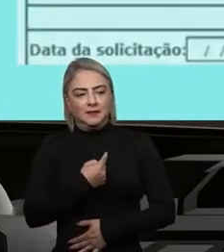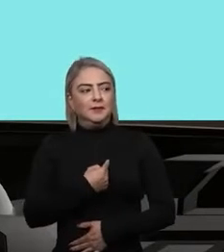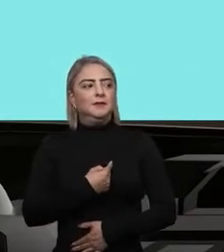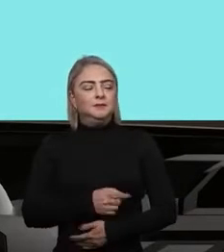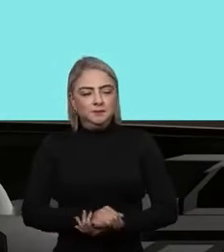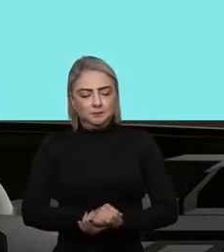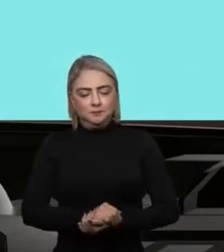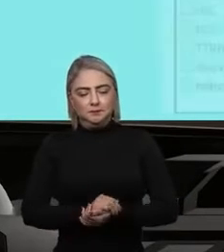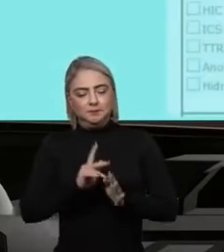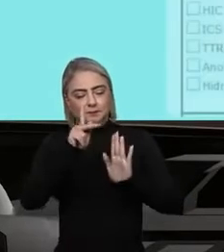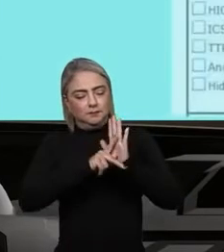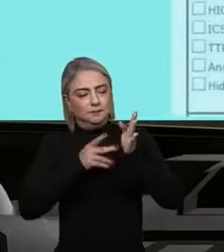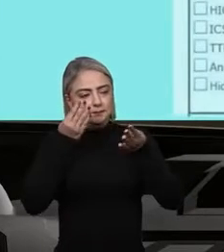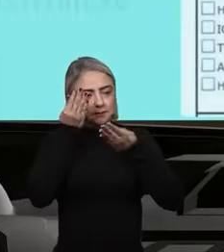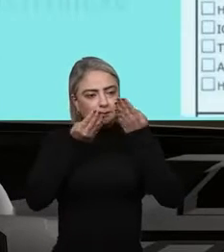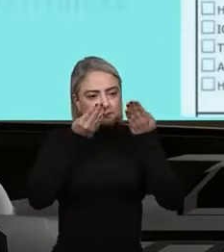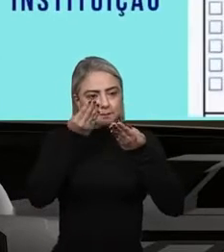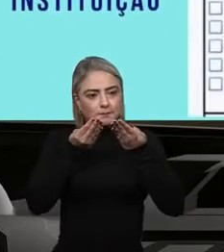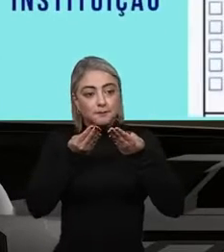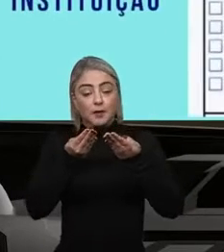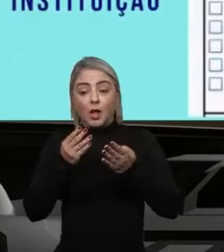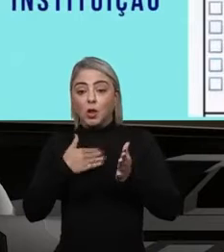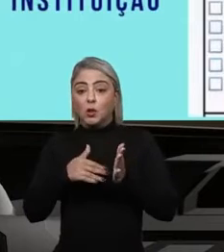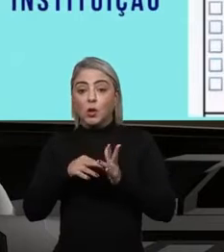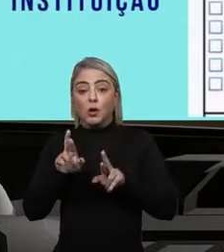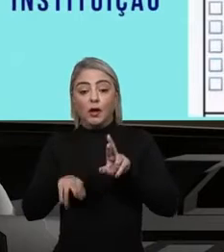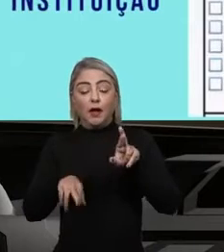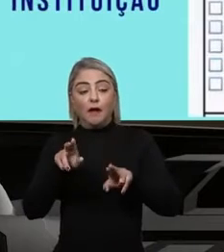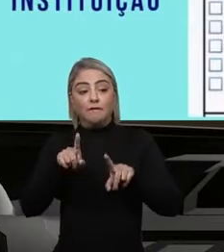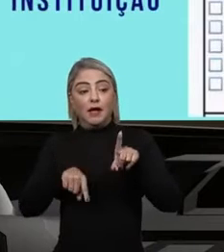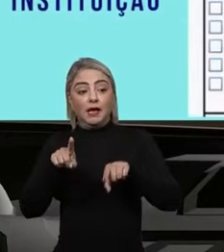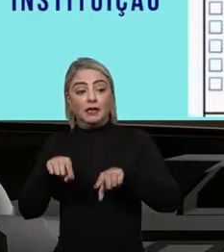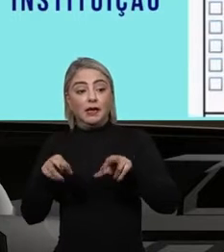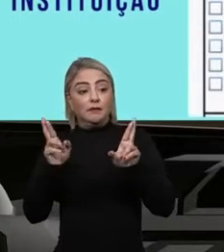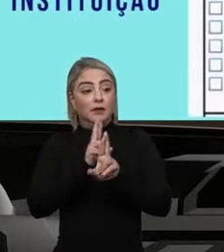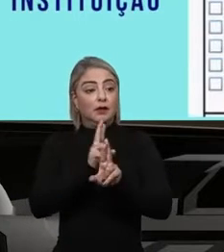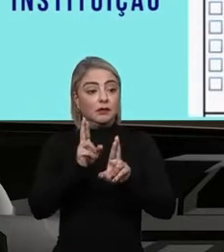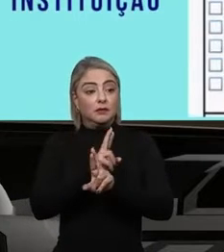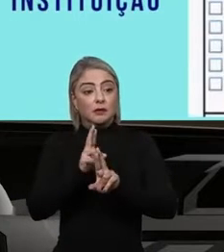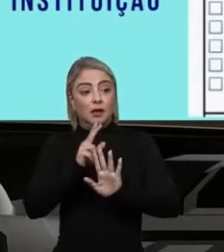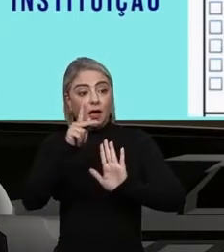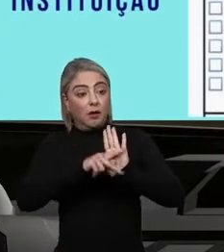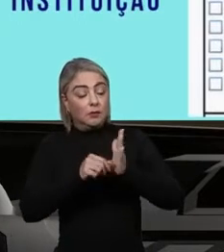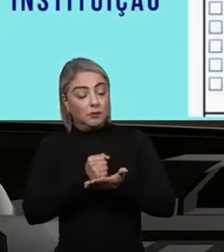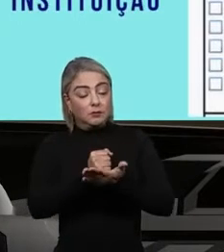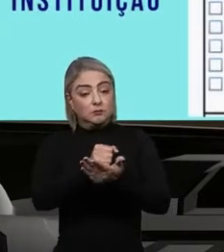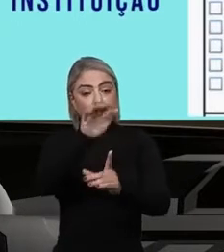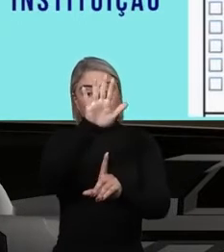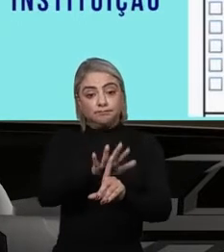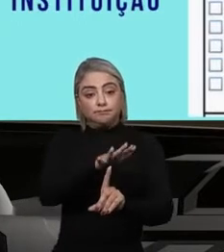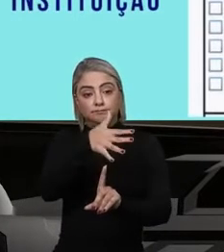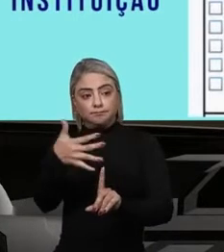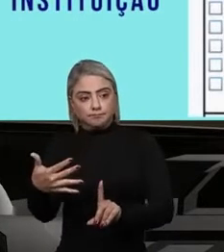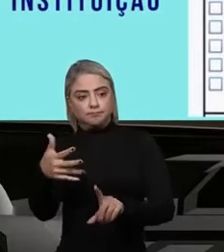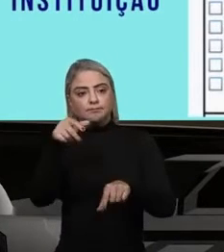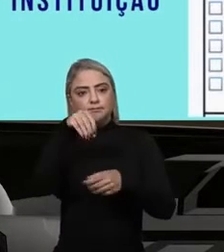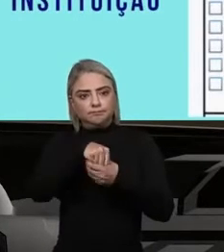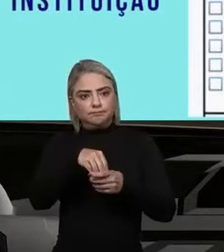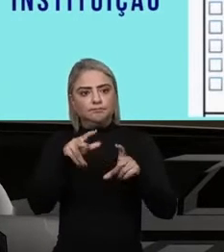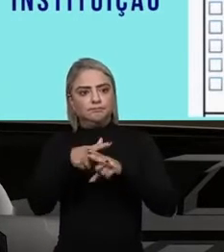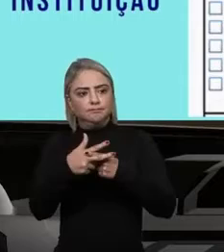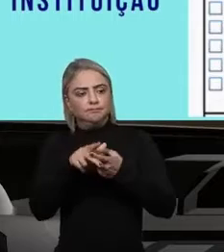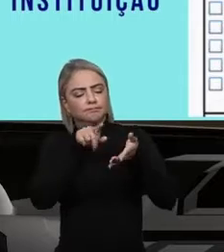terapêutico. Então, todas as variáveis relacionadas ao processo de assistência estão mapeadas dentro dessa ferramenta, dessa